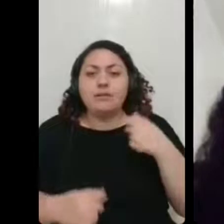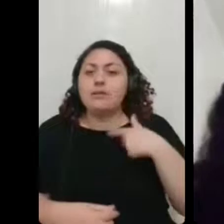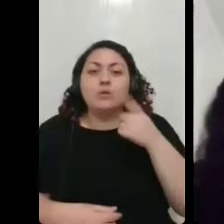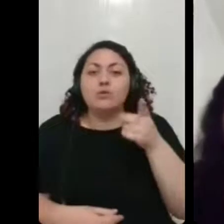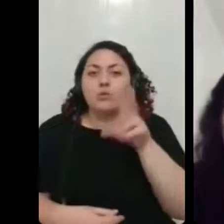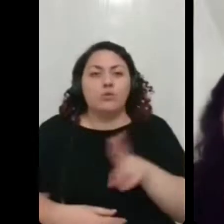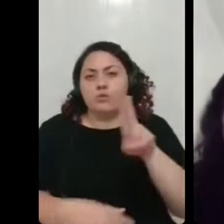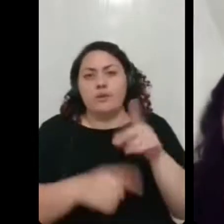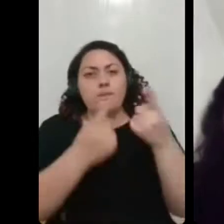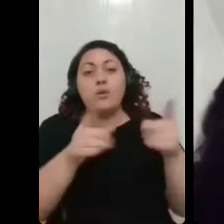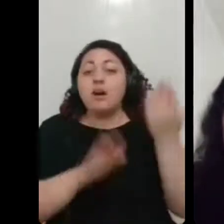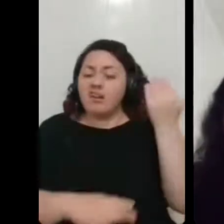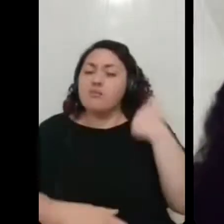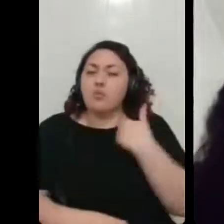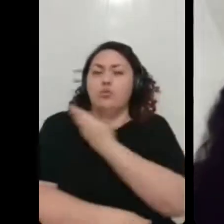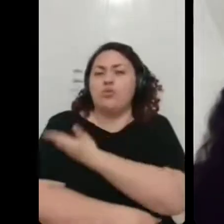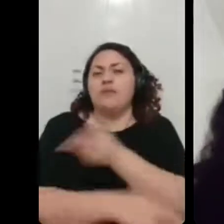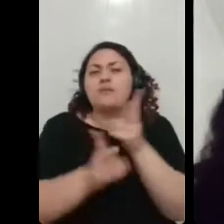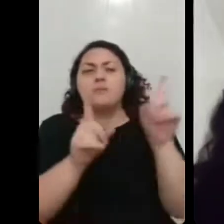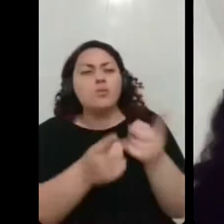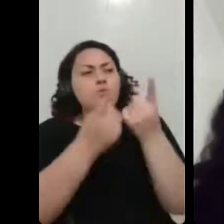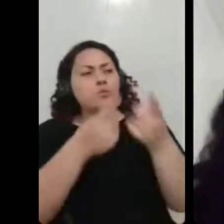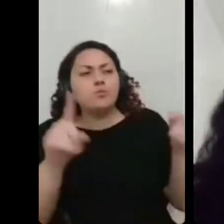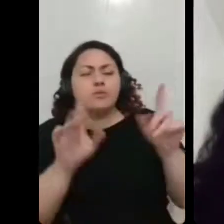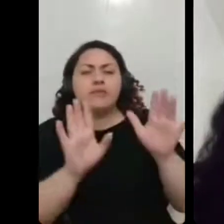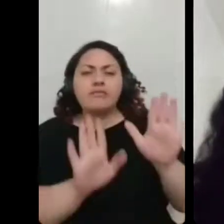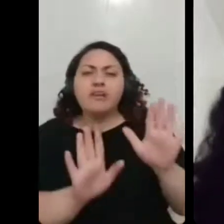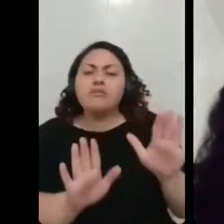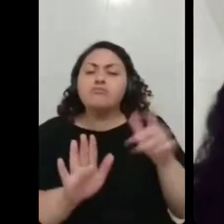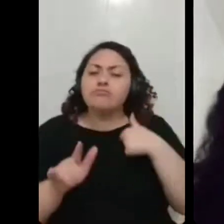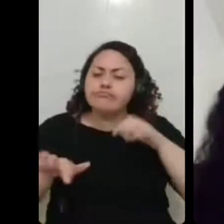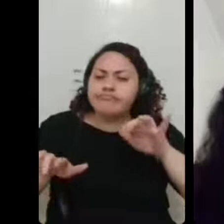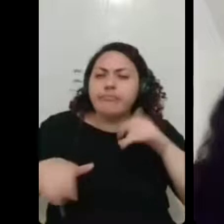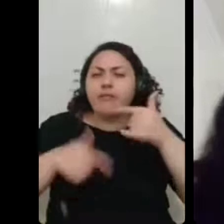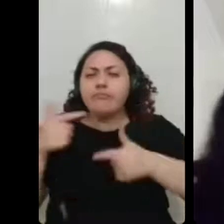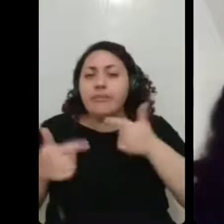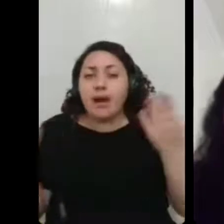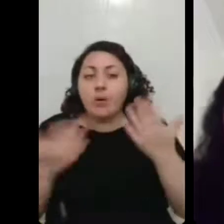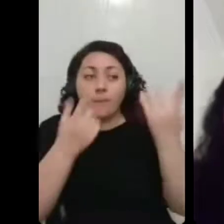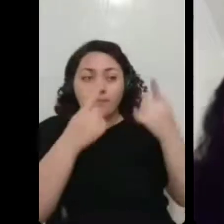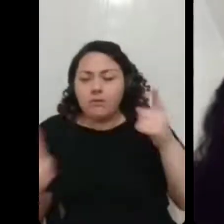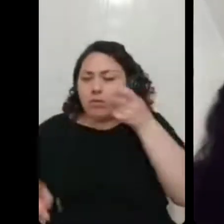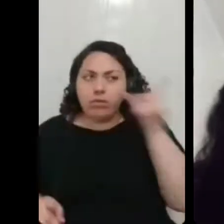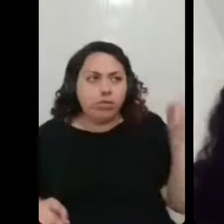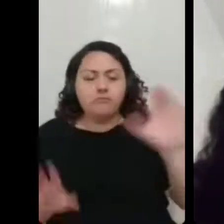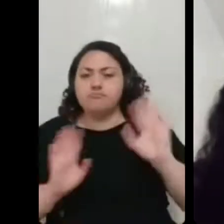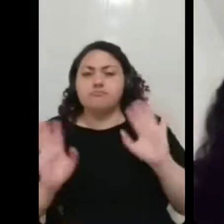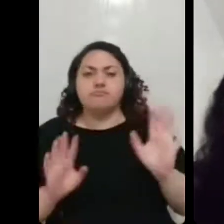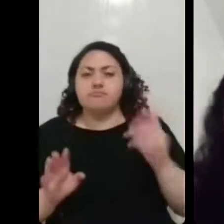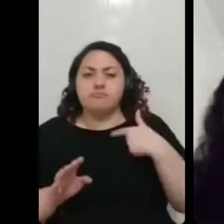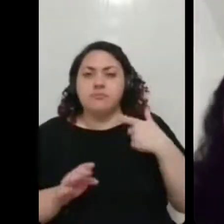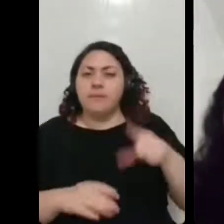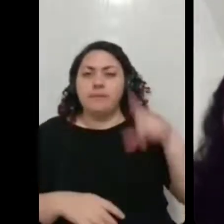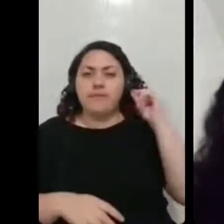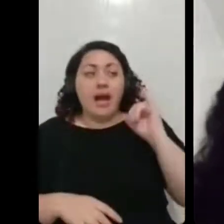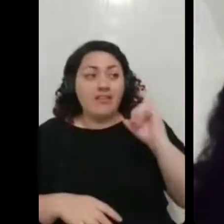trabalhar. Eu colocava, às vezes, umas músicas bem som instrumental. E até isso me tira o foco. Então, dependendo do que eu estou fazendo, eu peço para